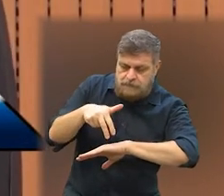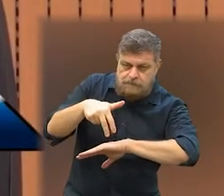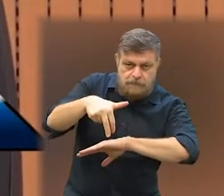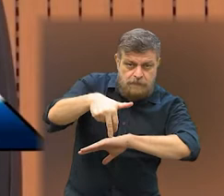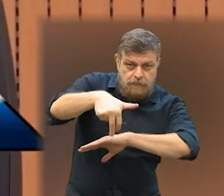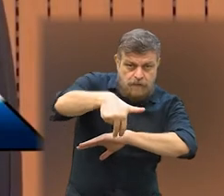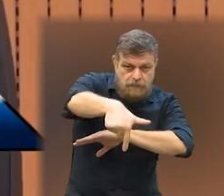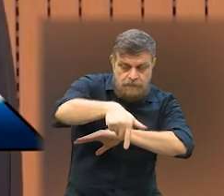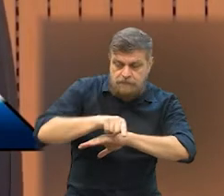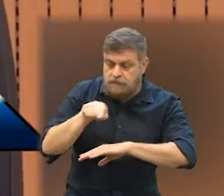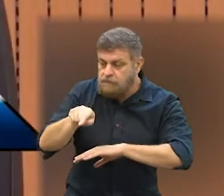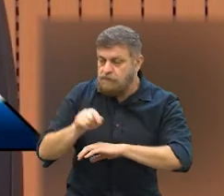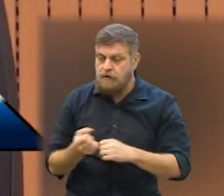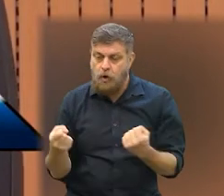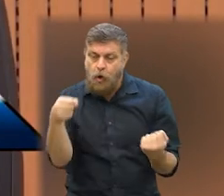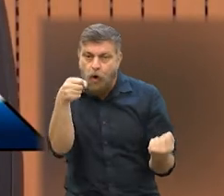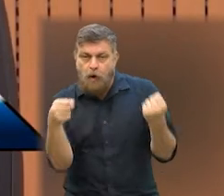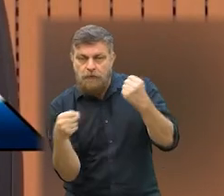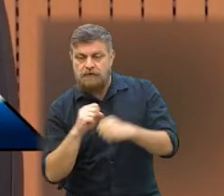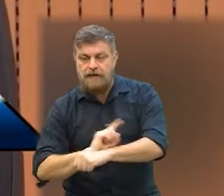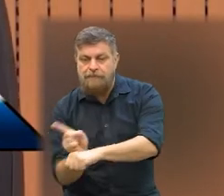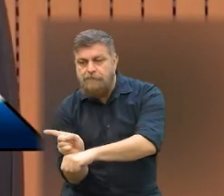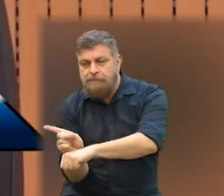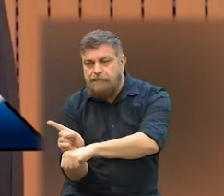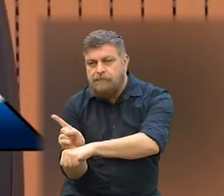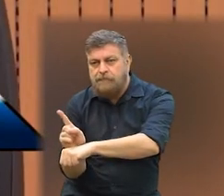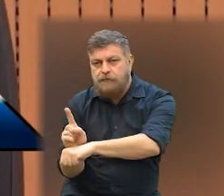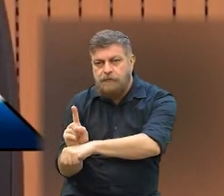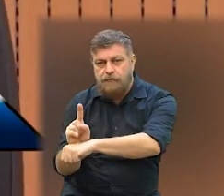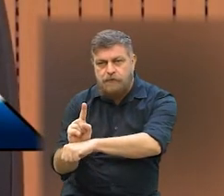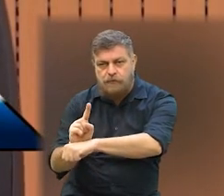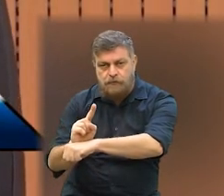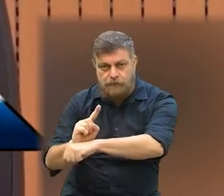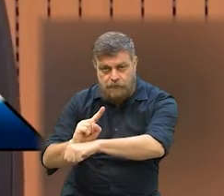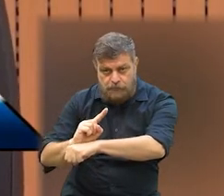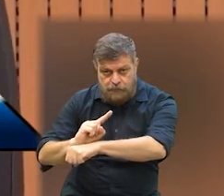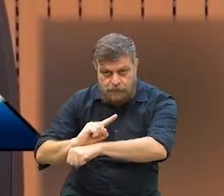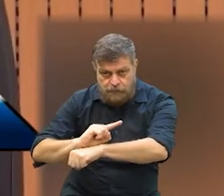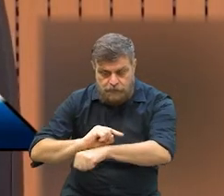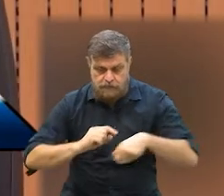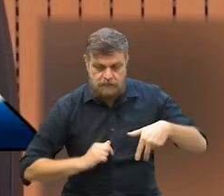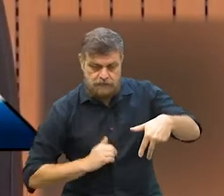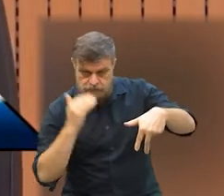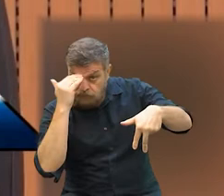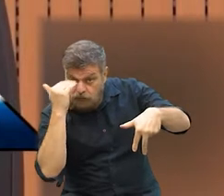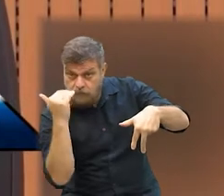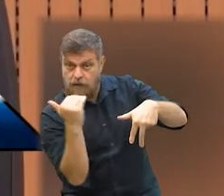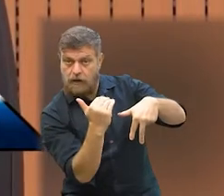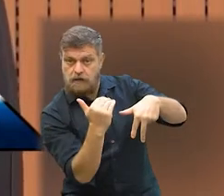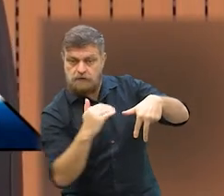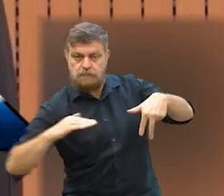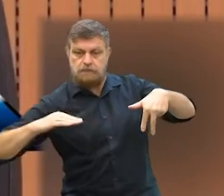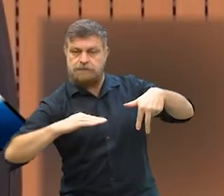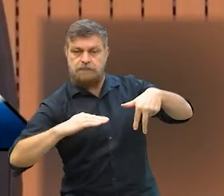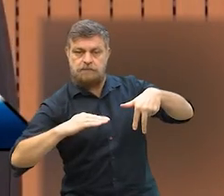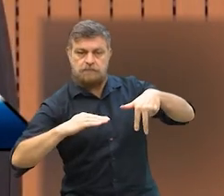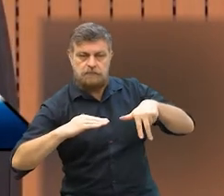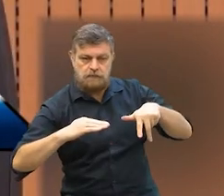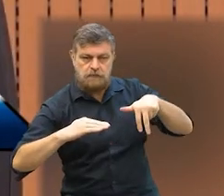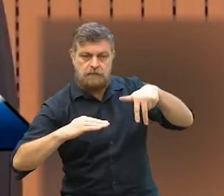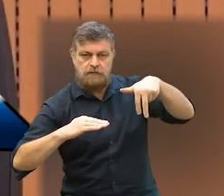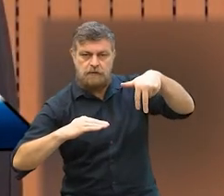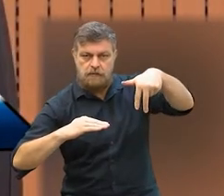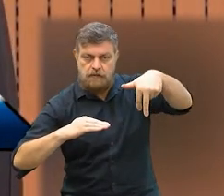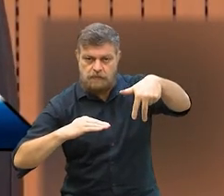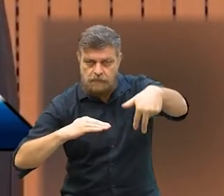fazer com que o motorista reduza a velocidade, respeite o pedestre e automaticamente